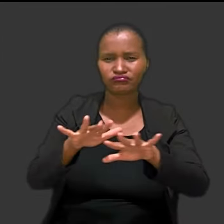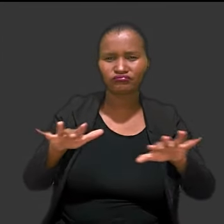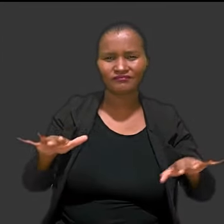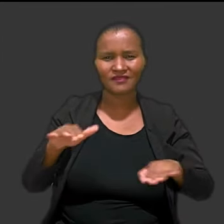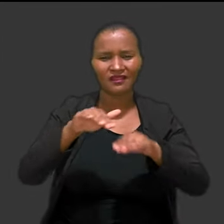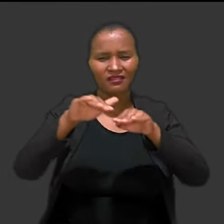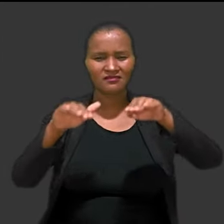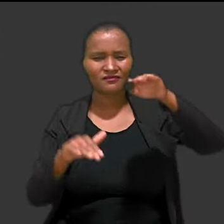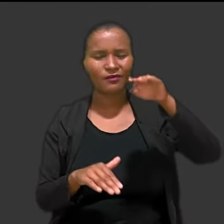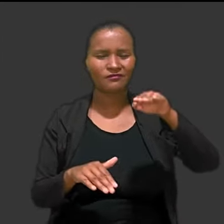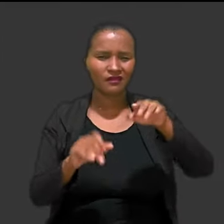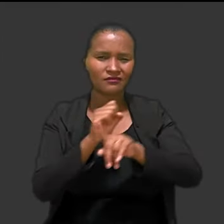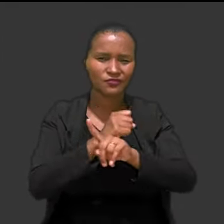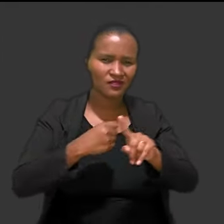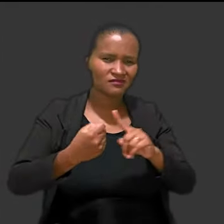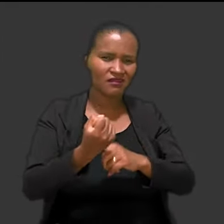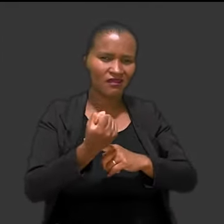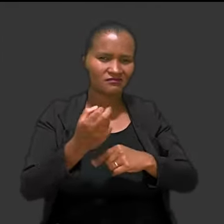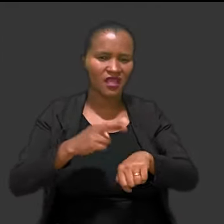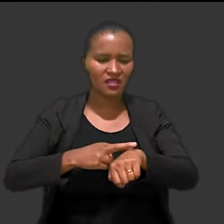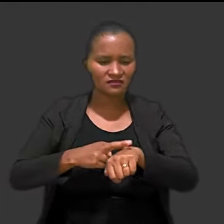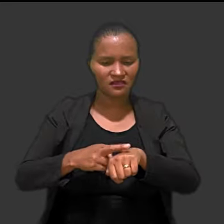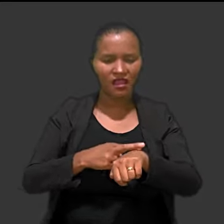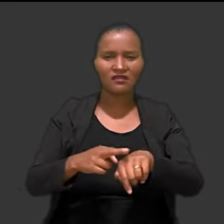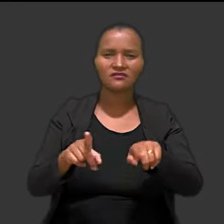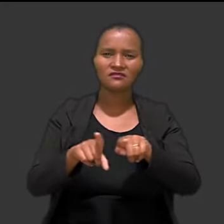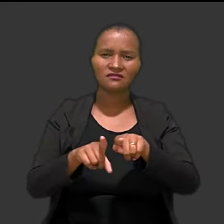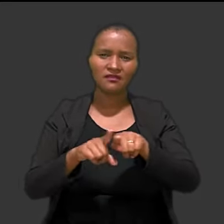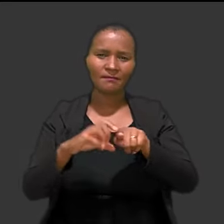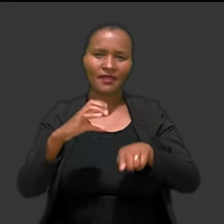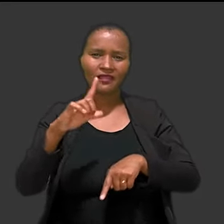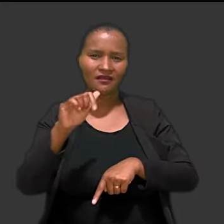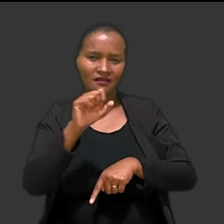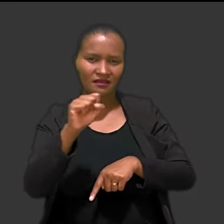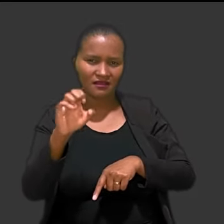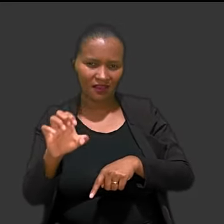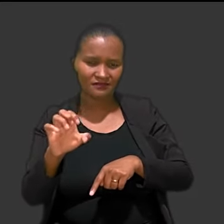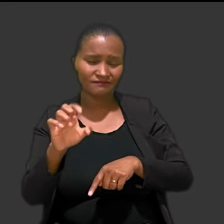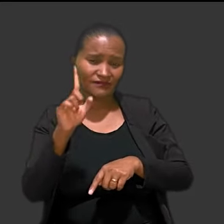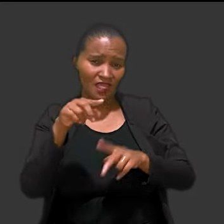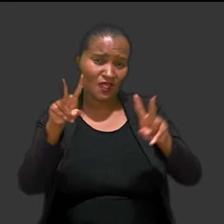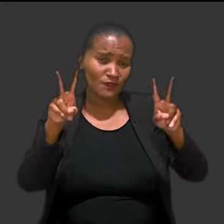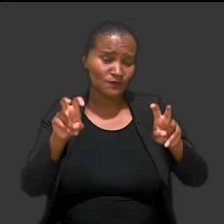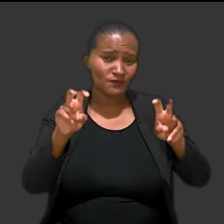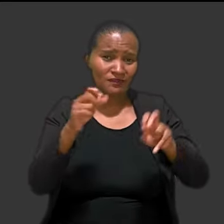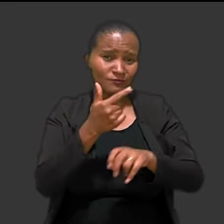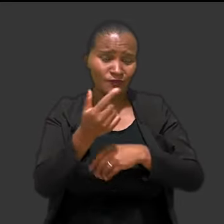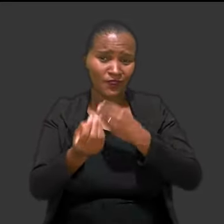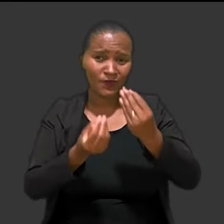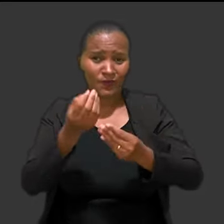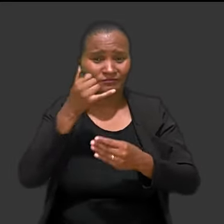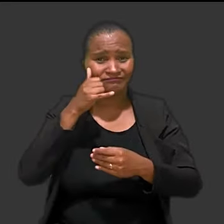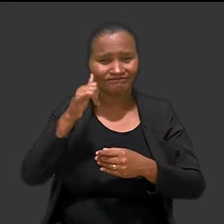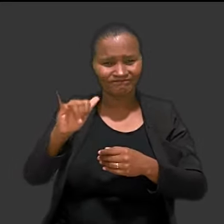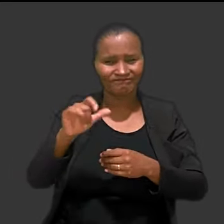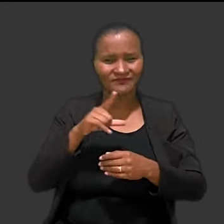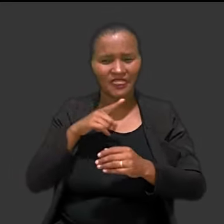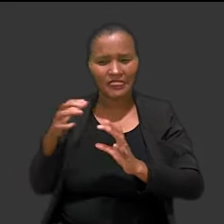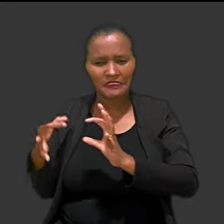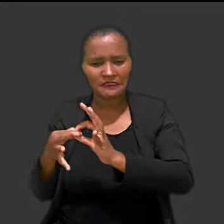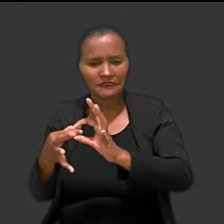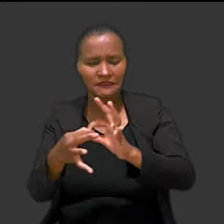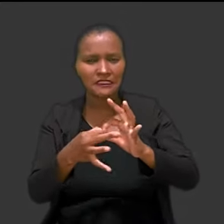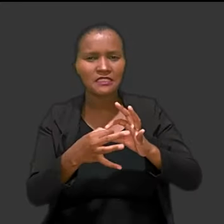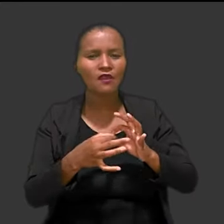disseminado, está cravado nas desigualdades sociais, raciais e de classe. Este é um tema que, inevitavelmente,